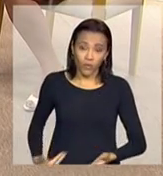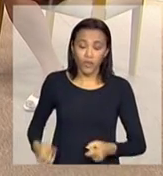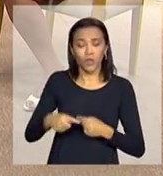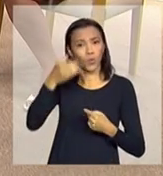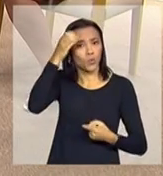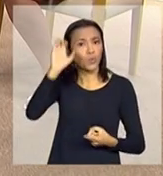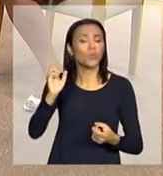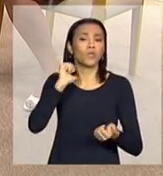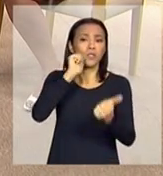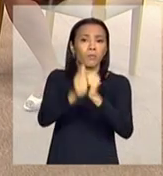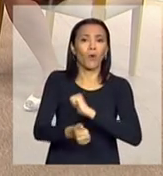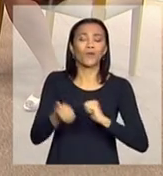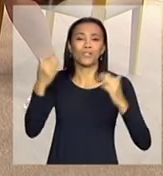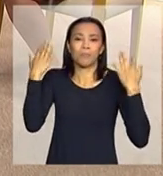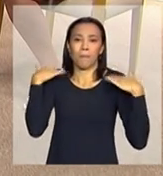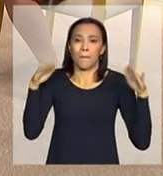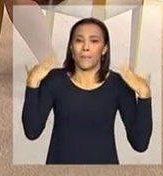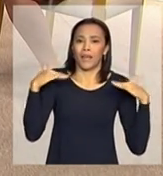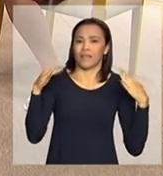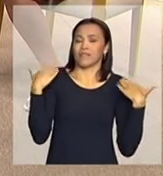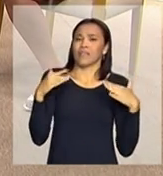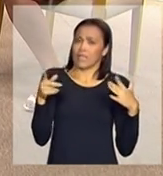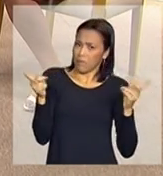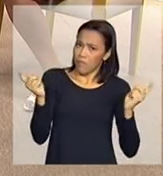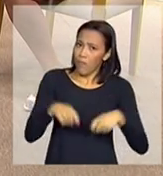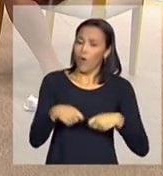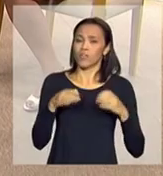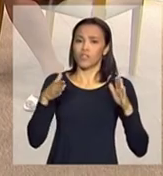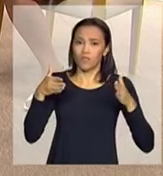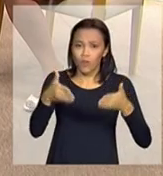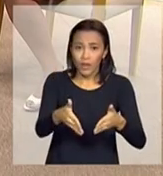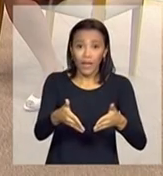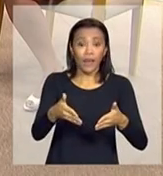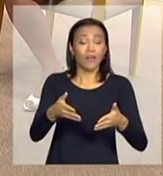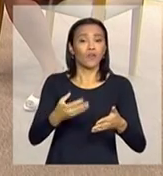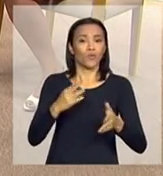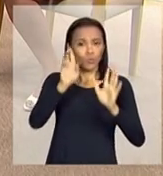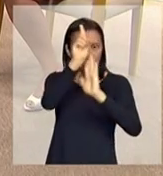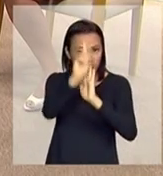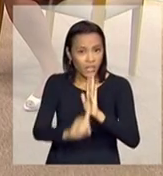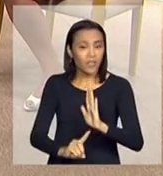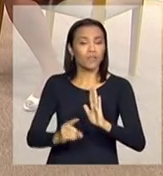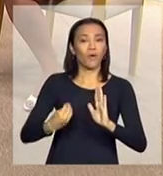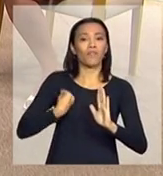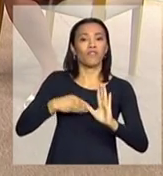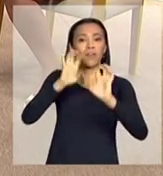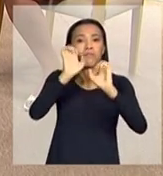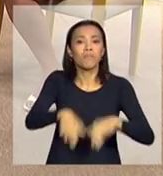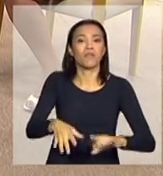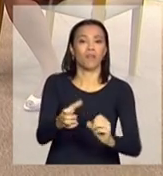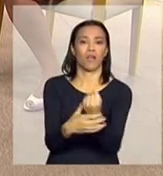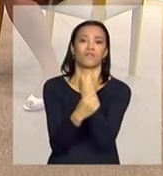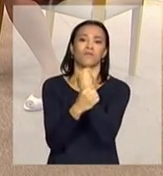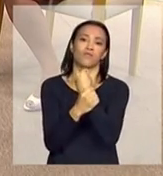esporte, lazer, para que elas possam realmente ter o direito à convivência assegurado. E é importante também mencionar que nós estamos